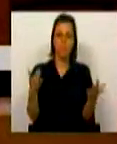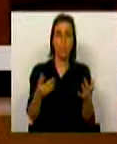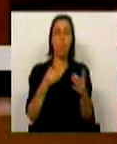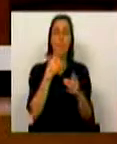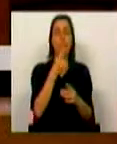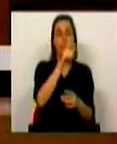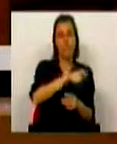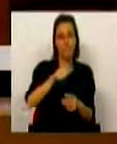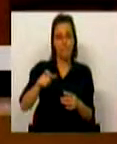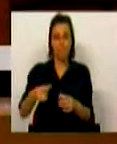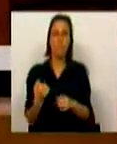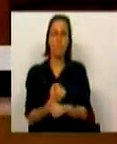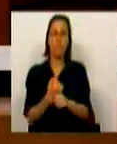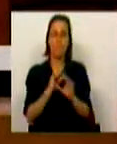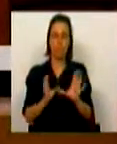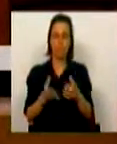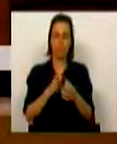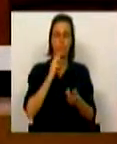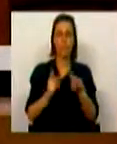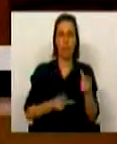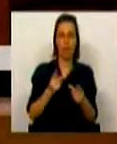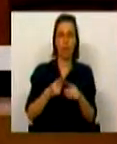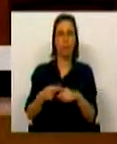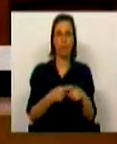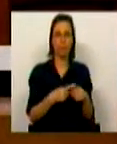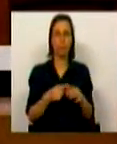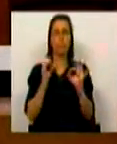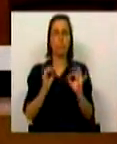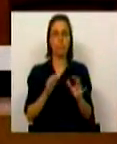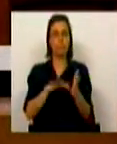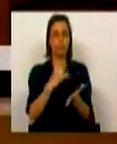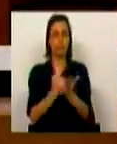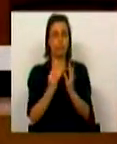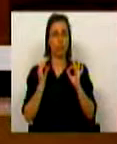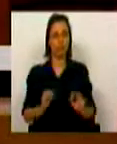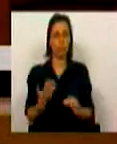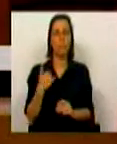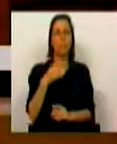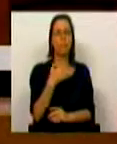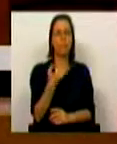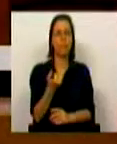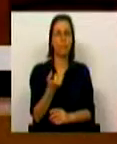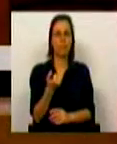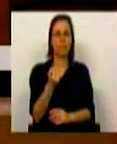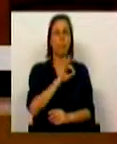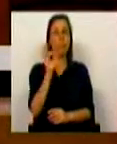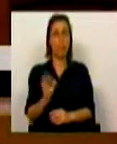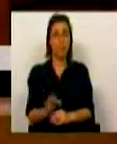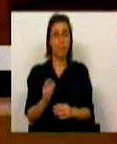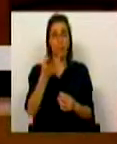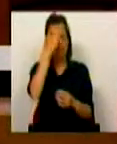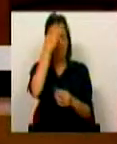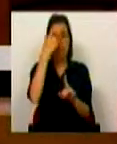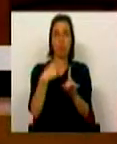individualizado e o trabalho das Comissões de Avaliação Bipartida praticamente concluído, mais de 72% de